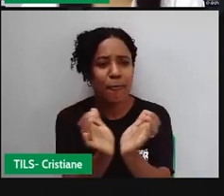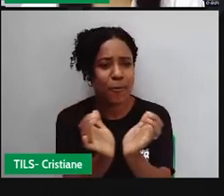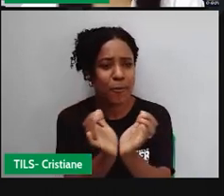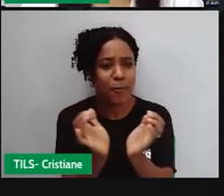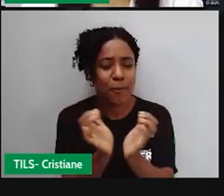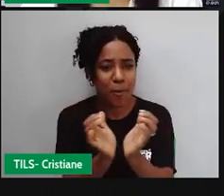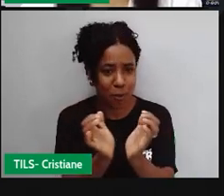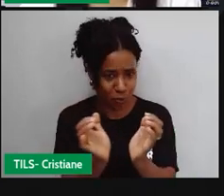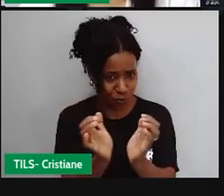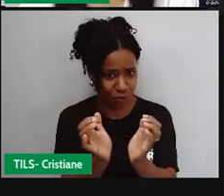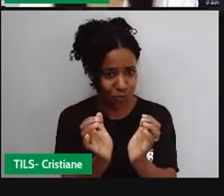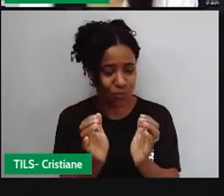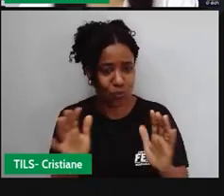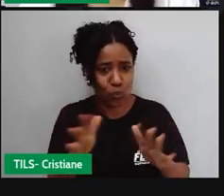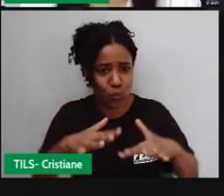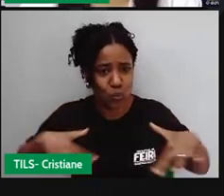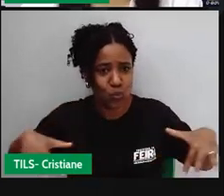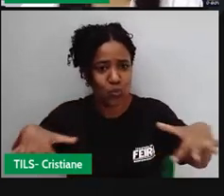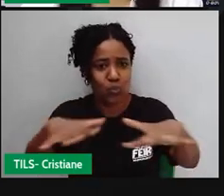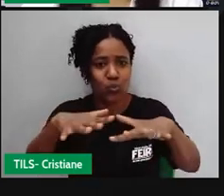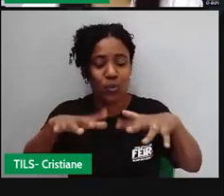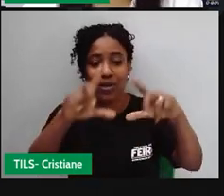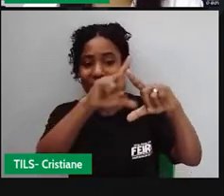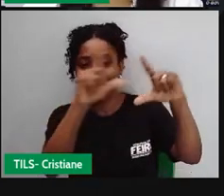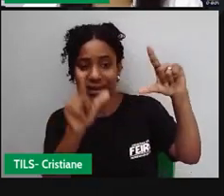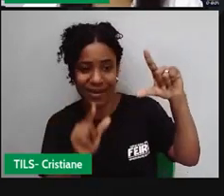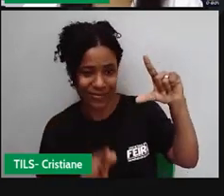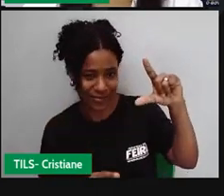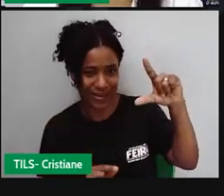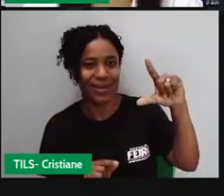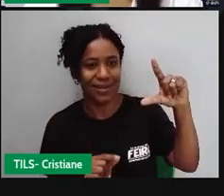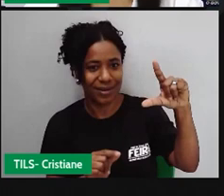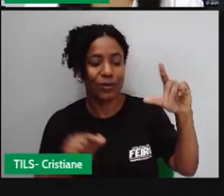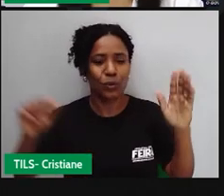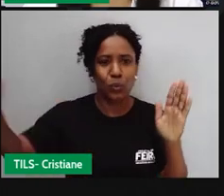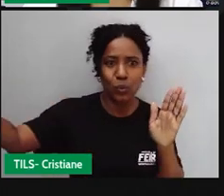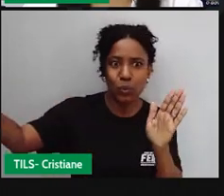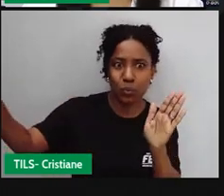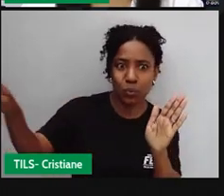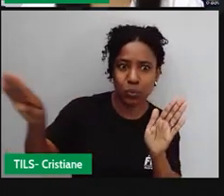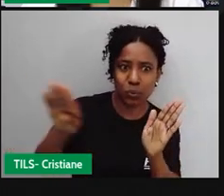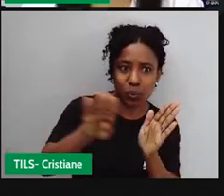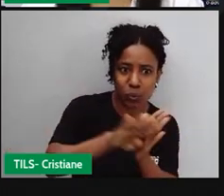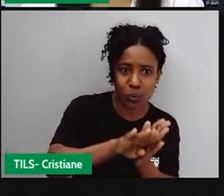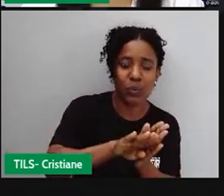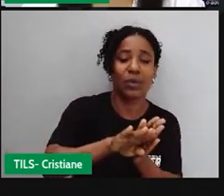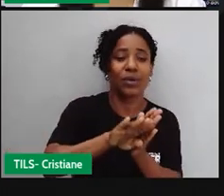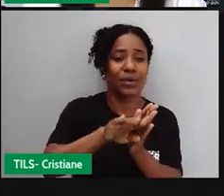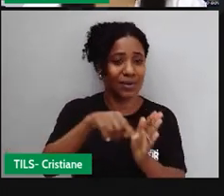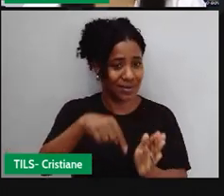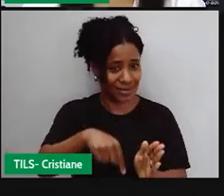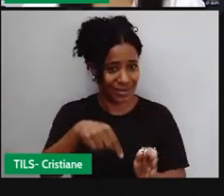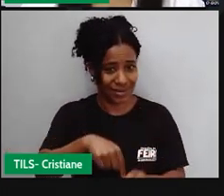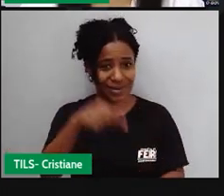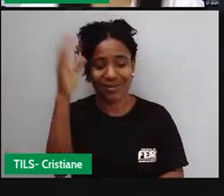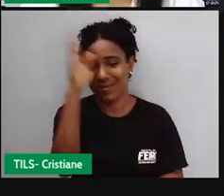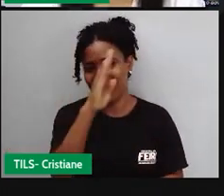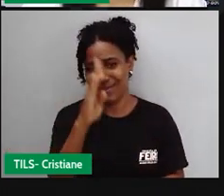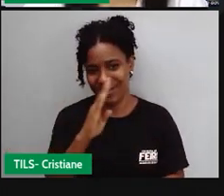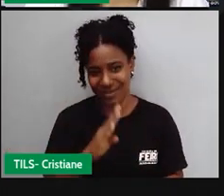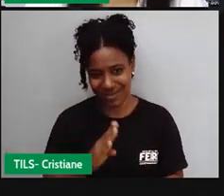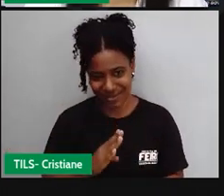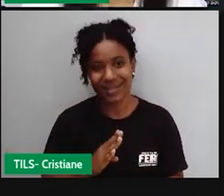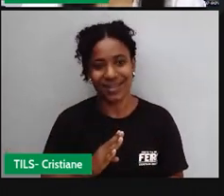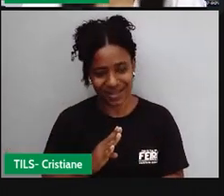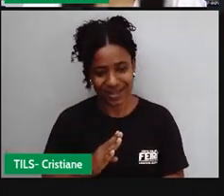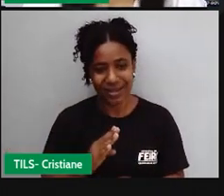Porque foram esses povos, né? A chegada, vinda desses povos africanos, que deram origem aí, mais